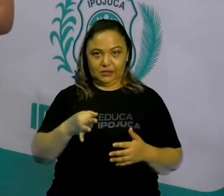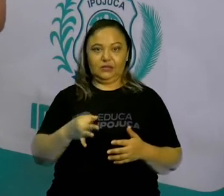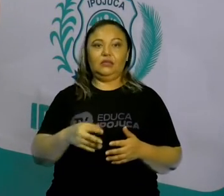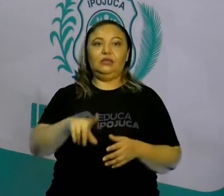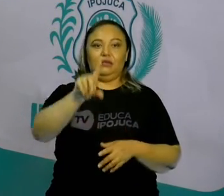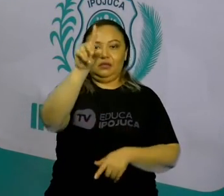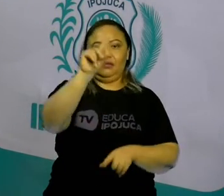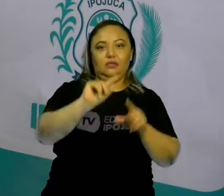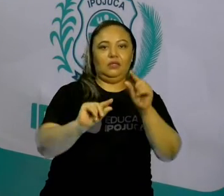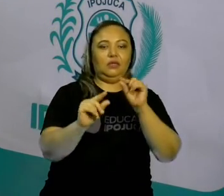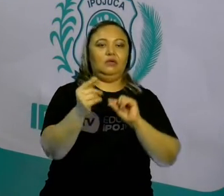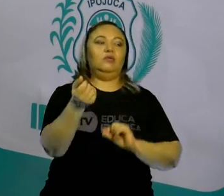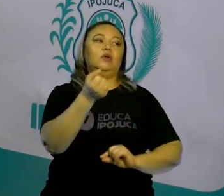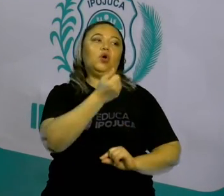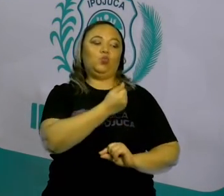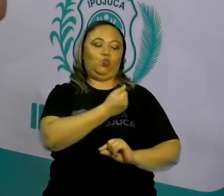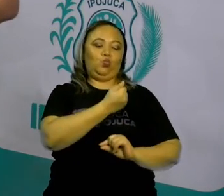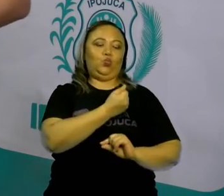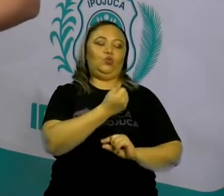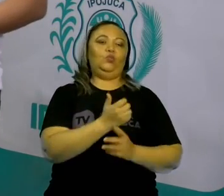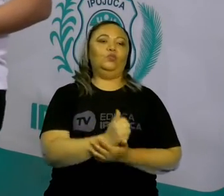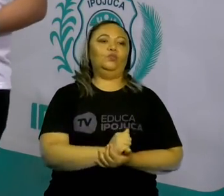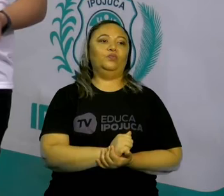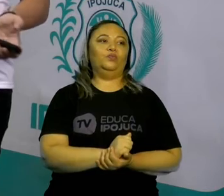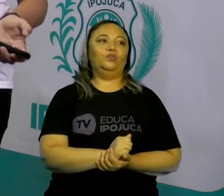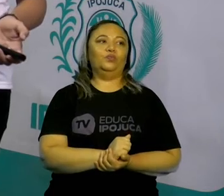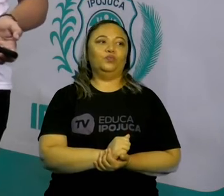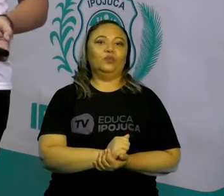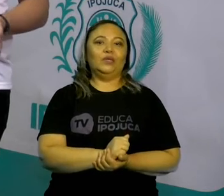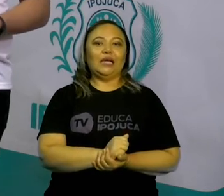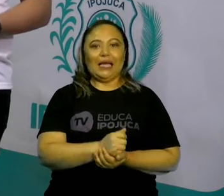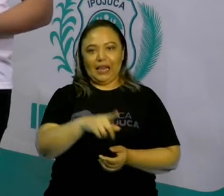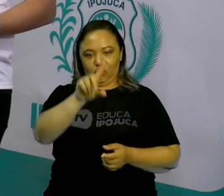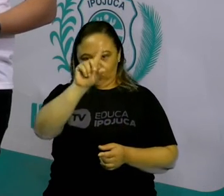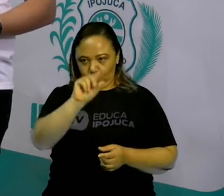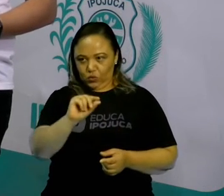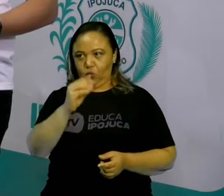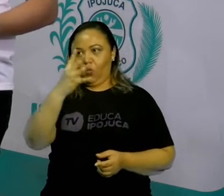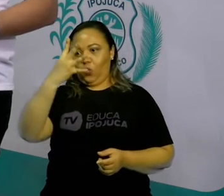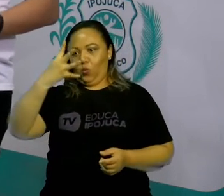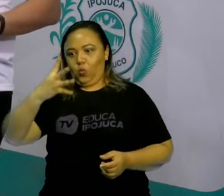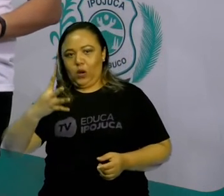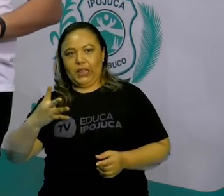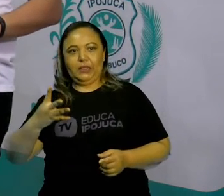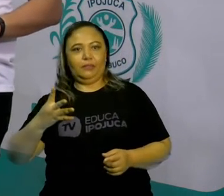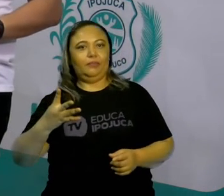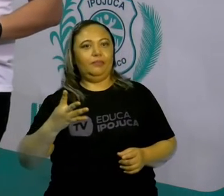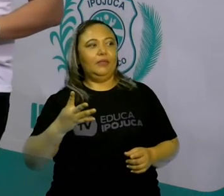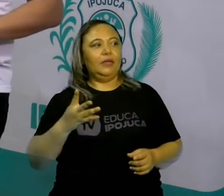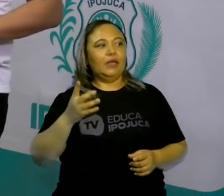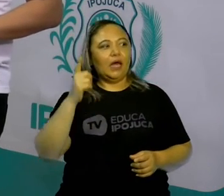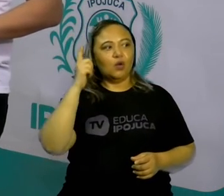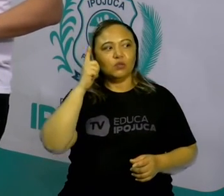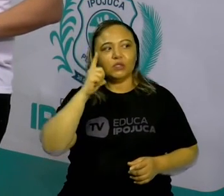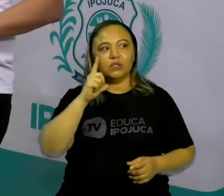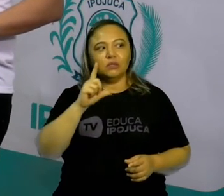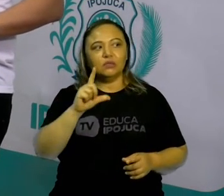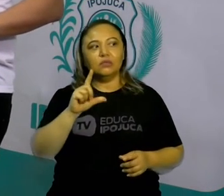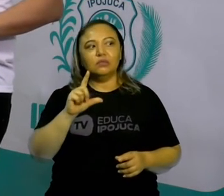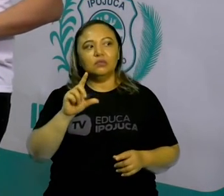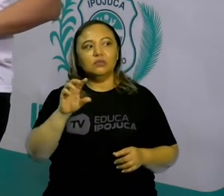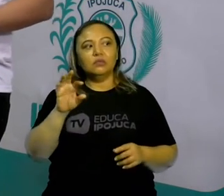certo? E esse número que ela escolheu foi o número quatro. E aí, será que a Julieta conseguiu acertar?